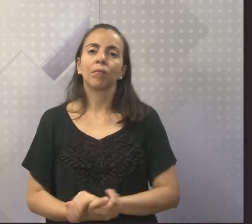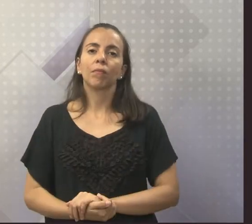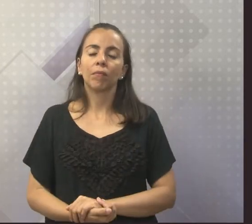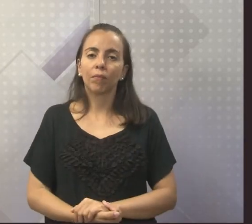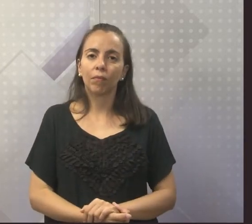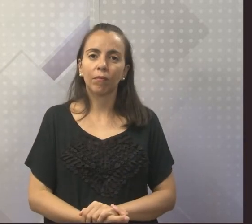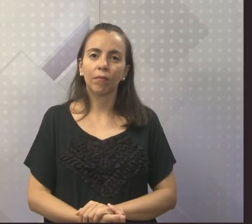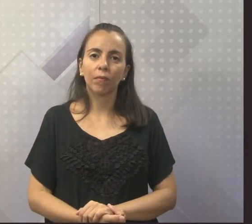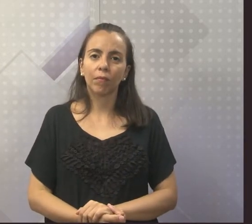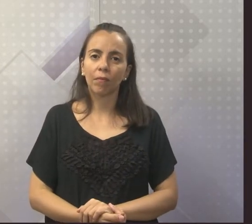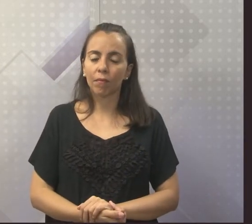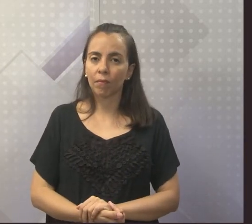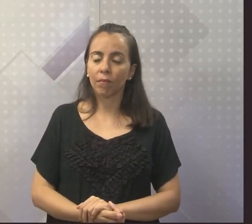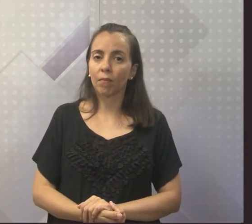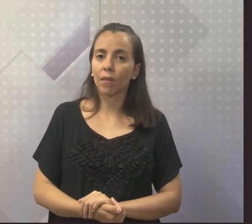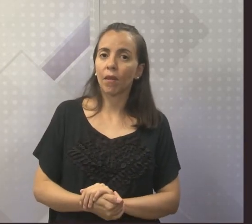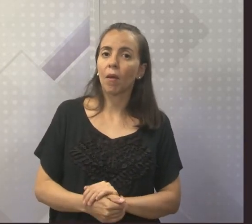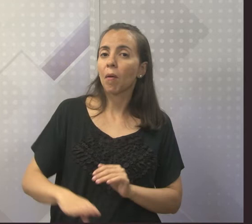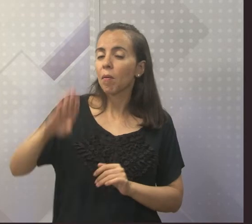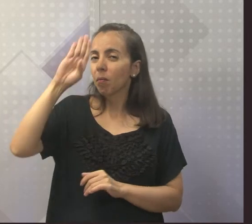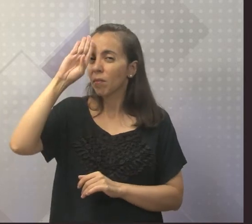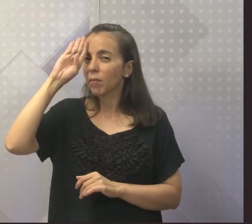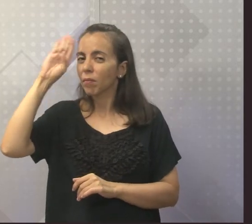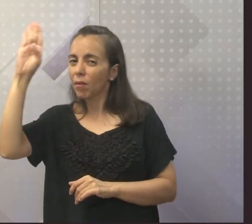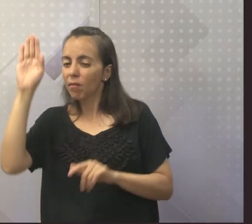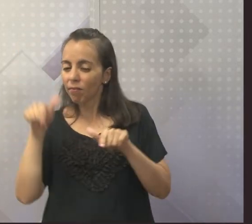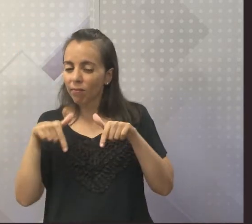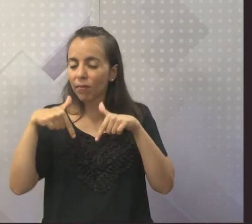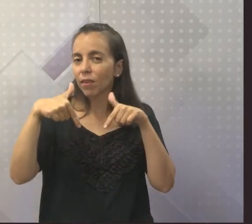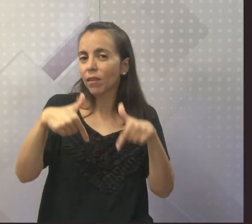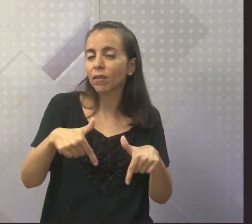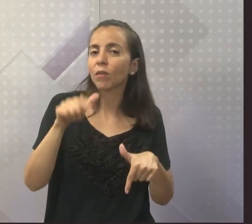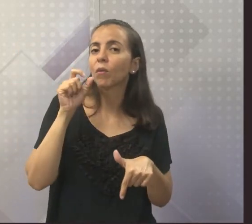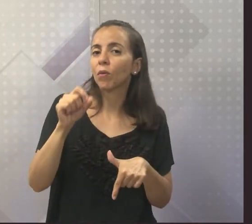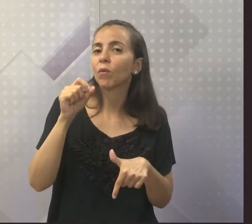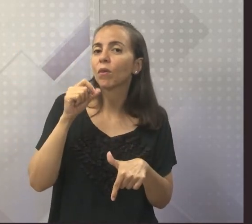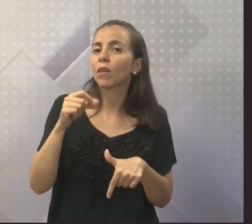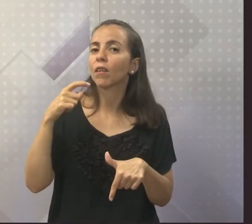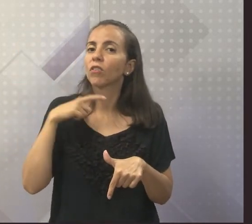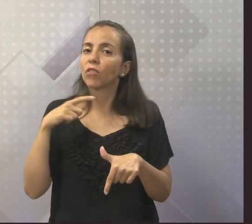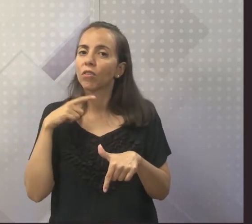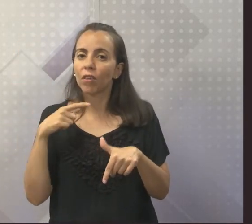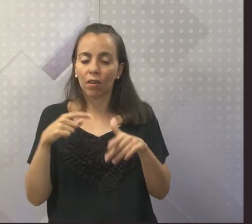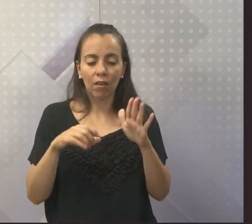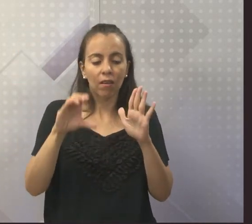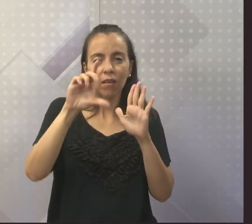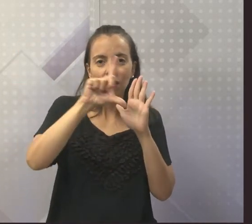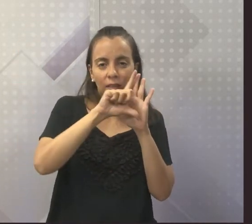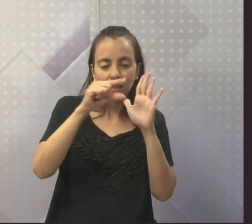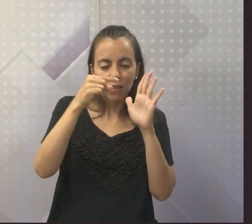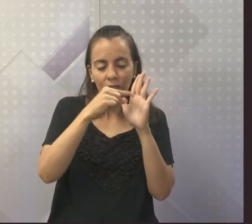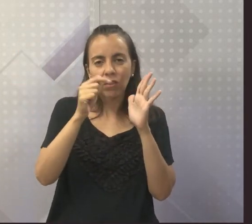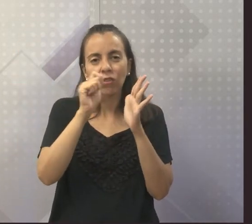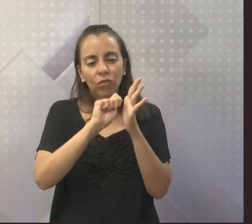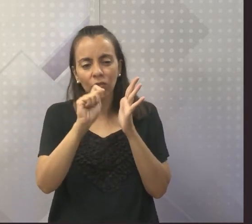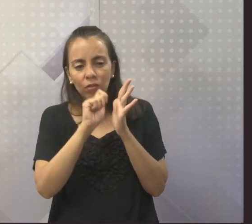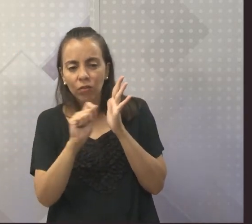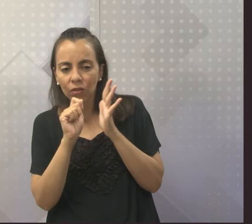O feito mais ousado de Ernesto foi a revisão do Código Civil, escrito por Clóvis